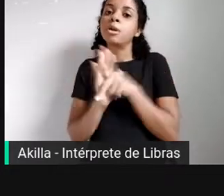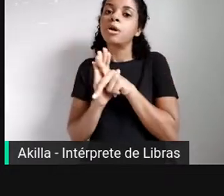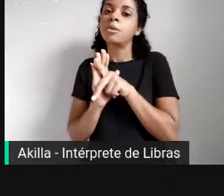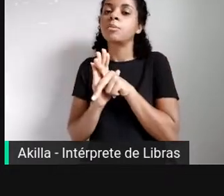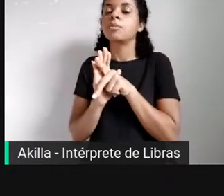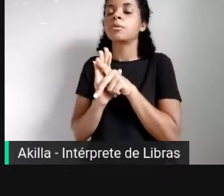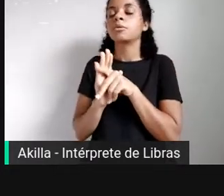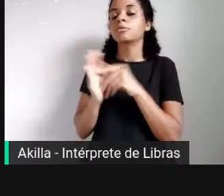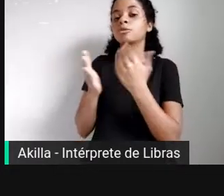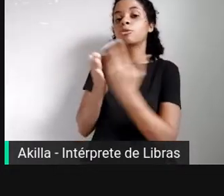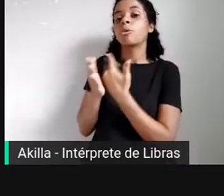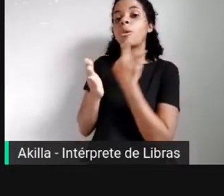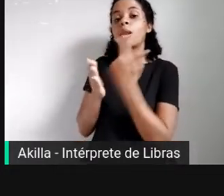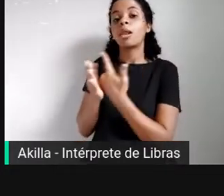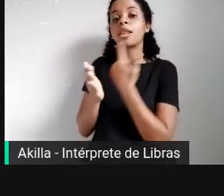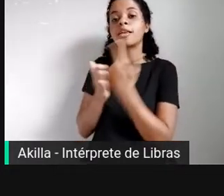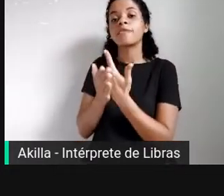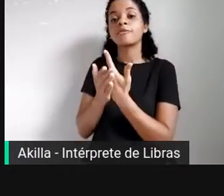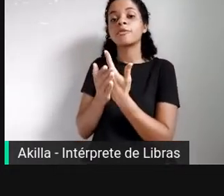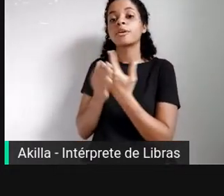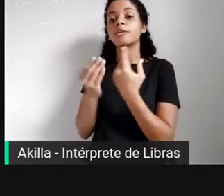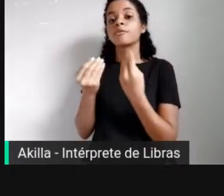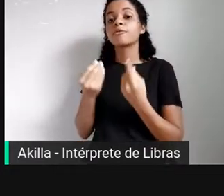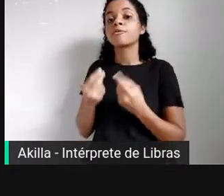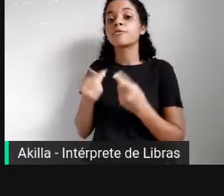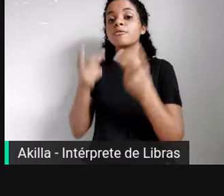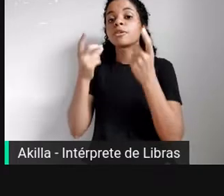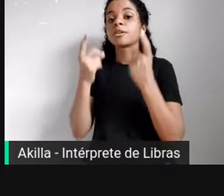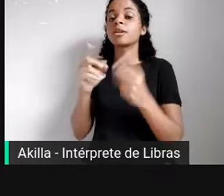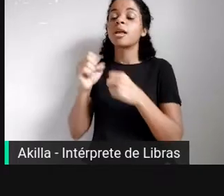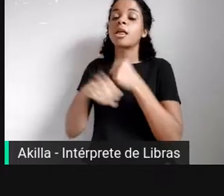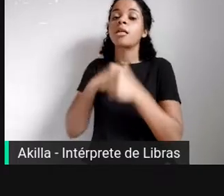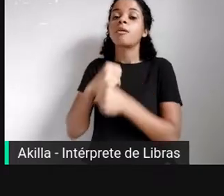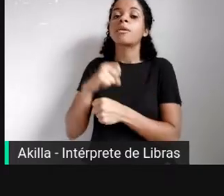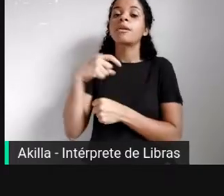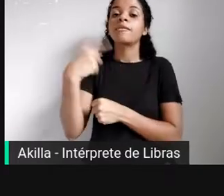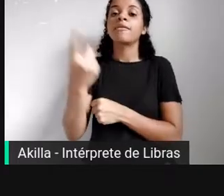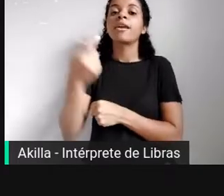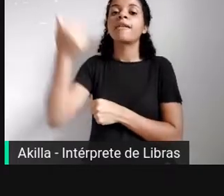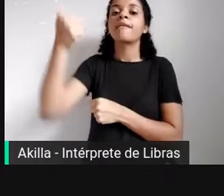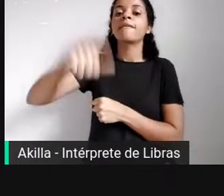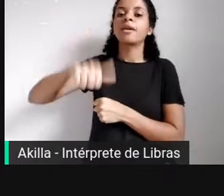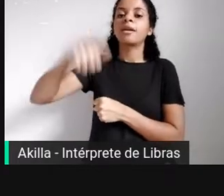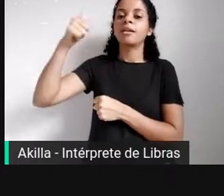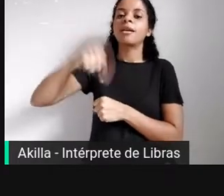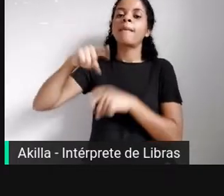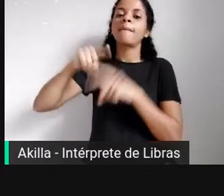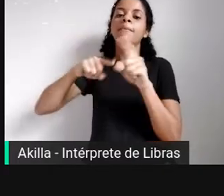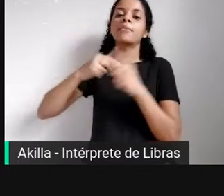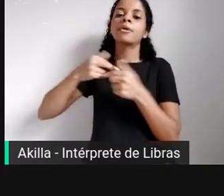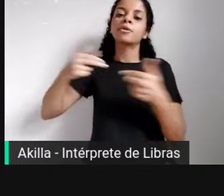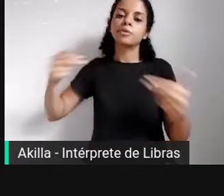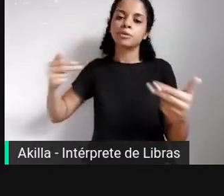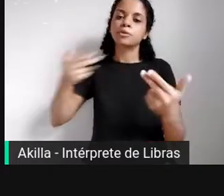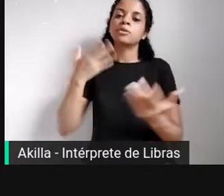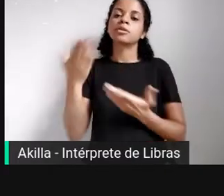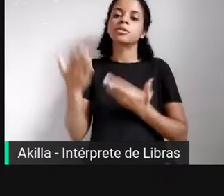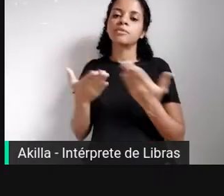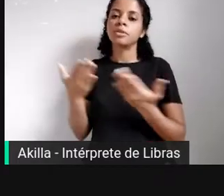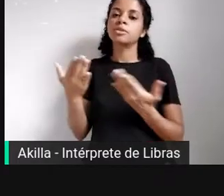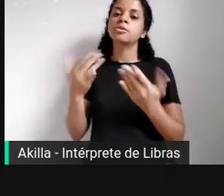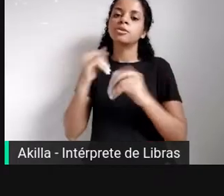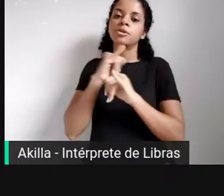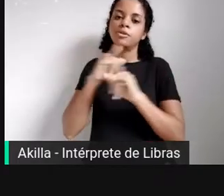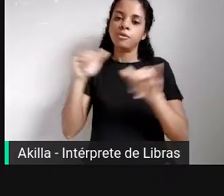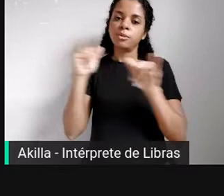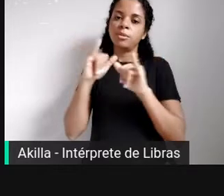início do ano que vem, de 2023, que vai avaliar alguns produtos e serviços de informação que são ofertados no âmbito da Câmara